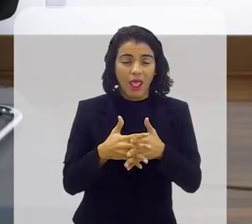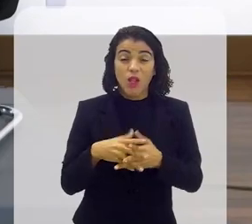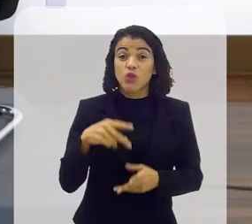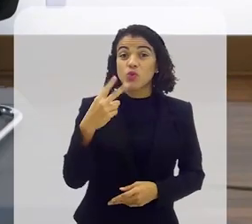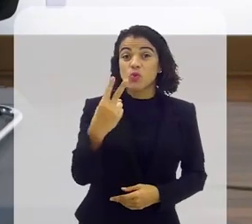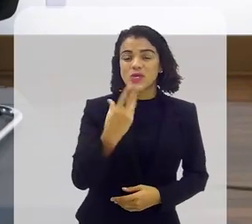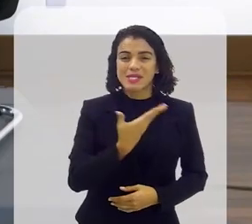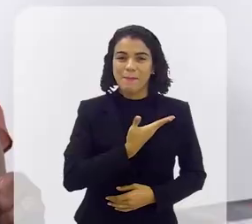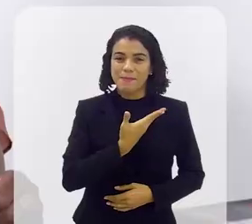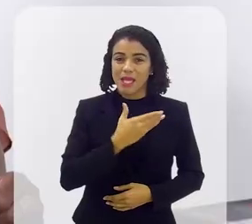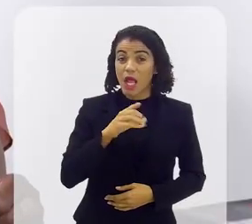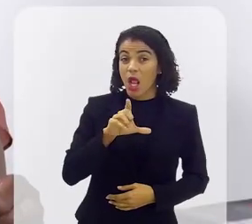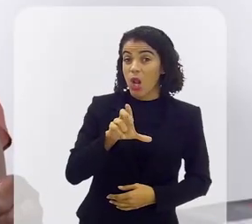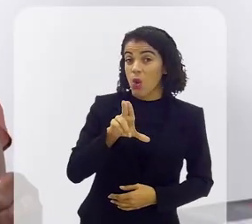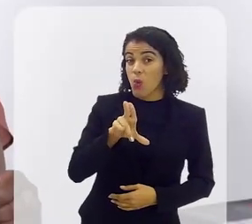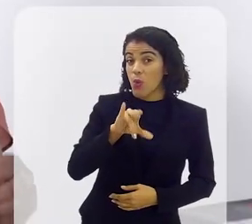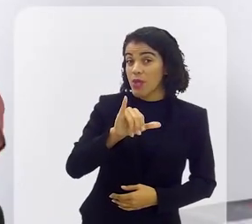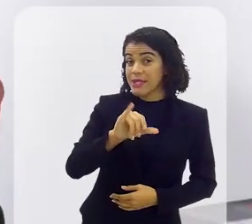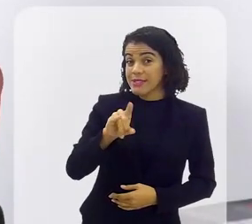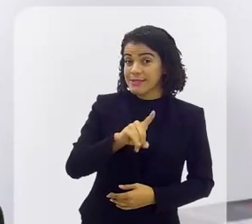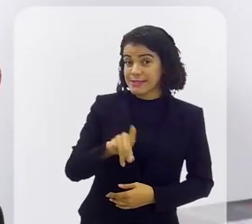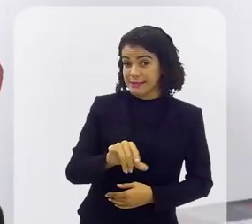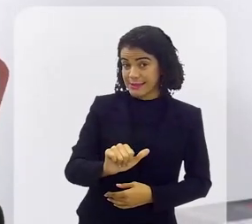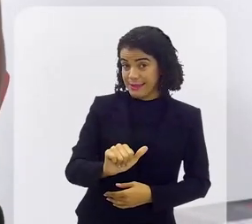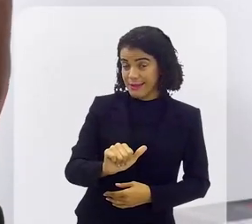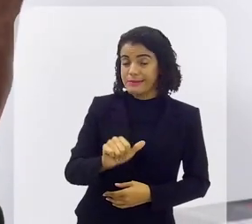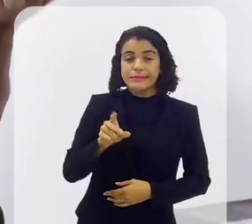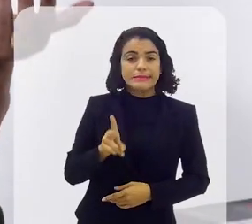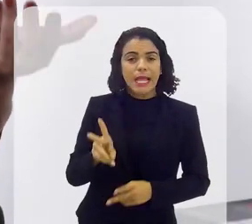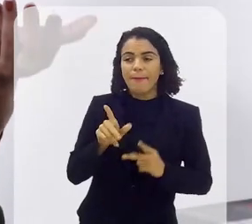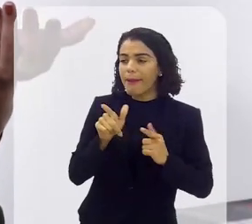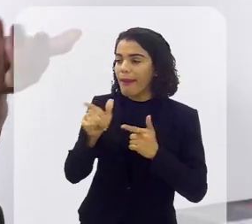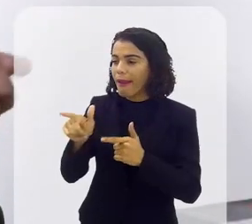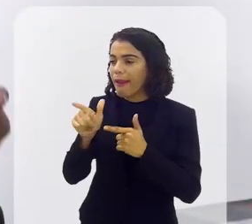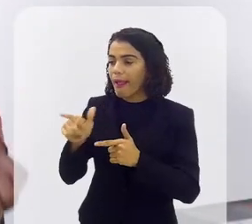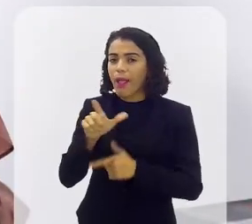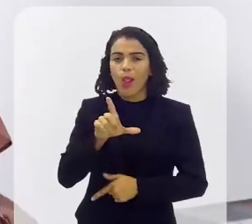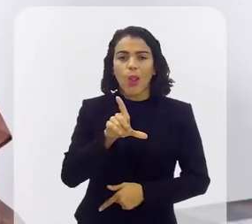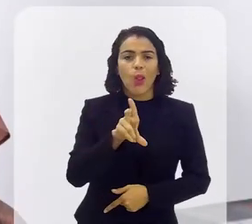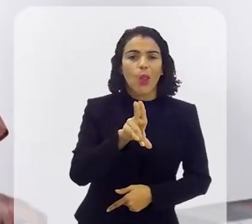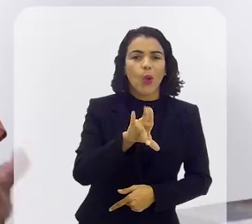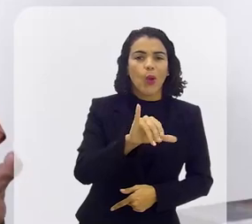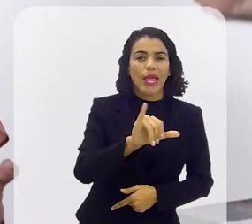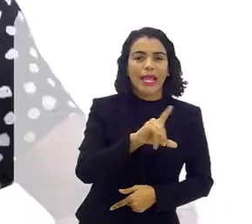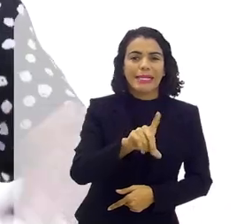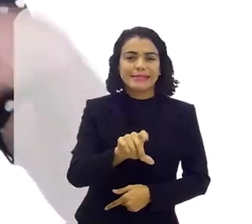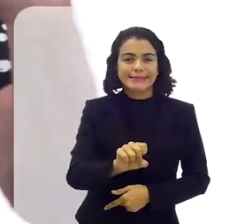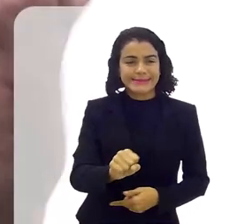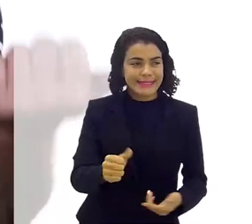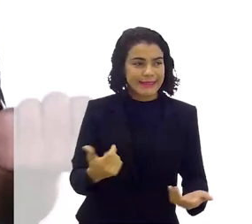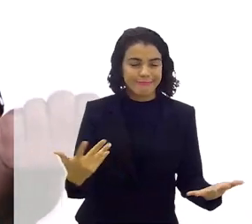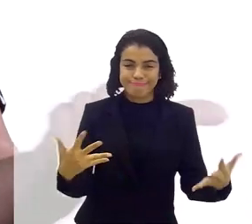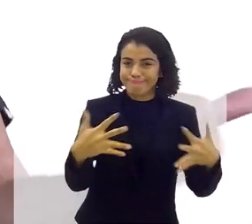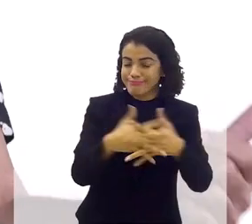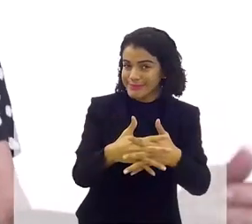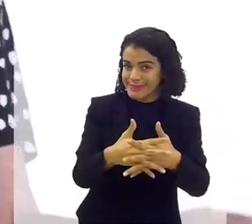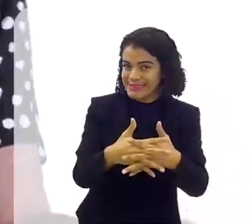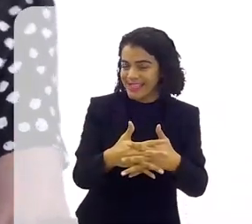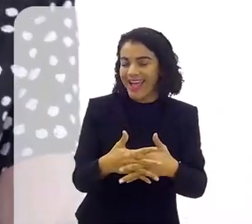chamadas Luísa que só chamam elas de Luzia Luzia e você Luzia chamou de